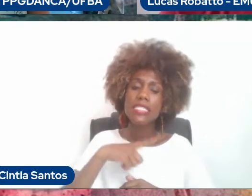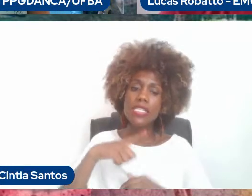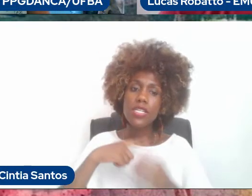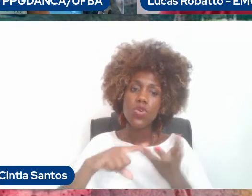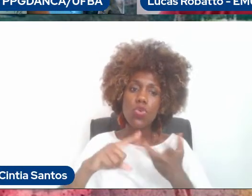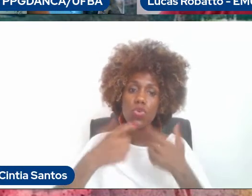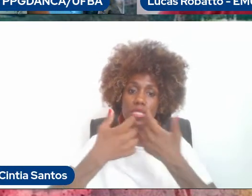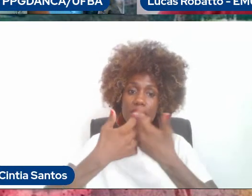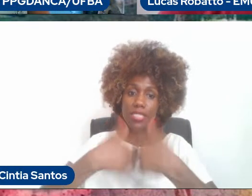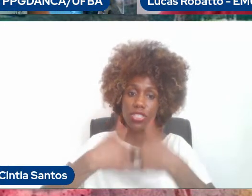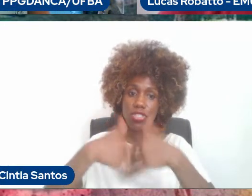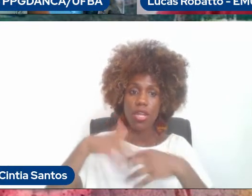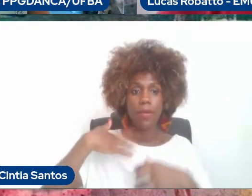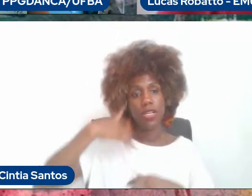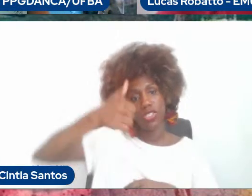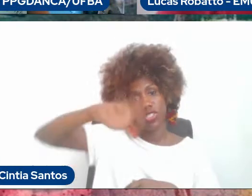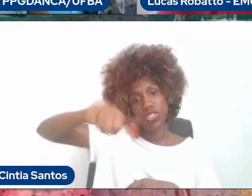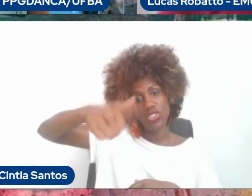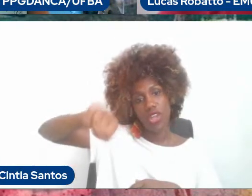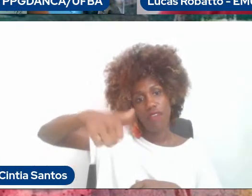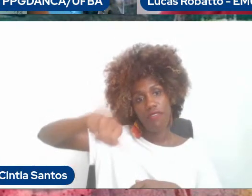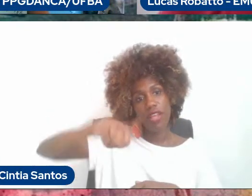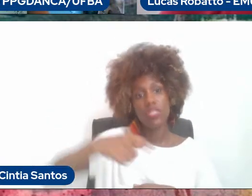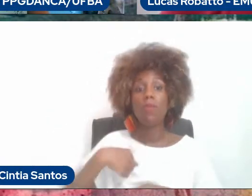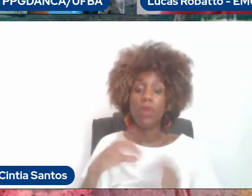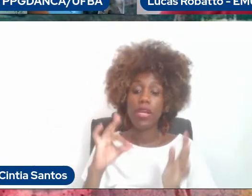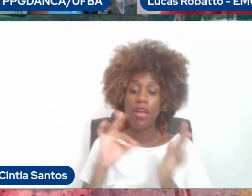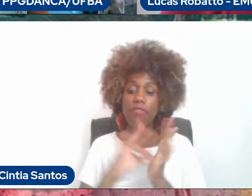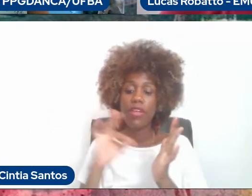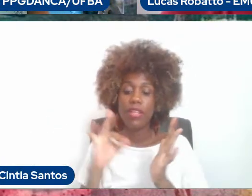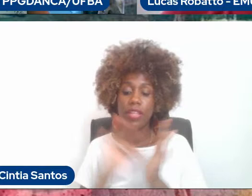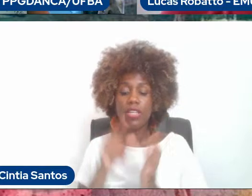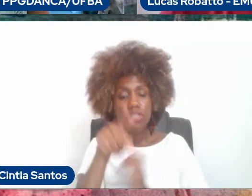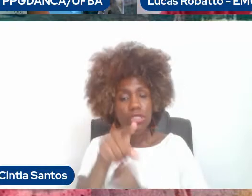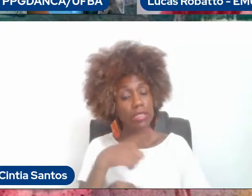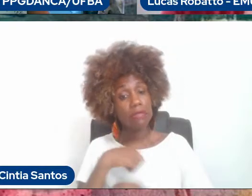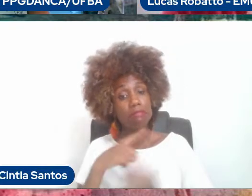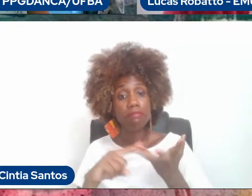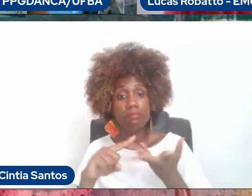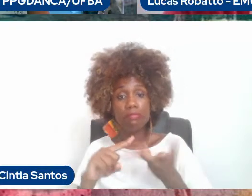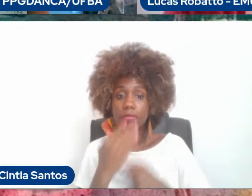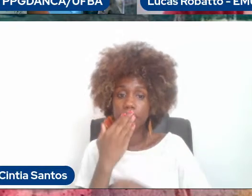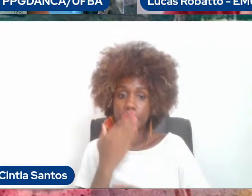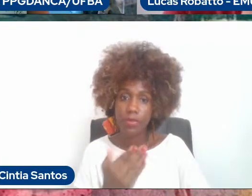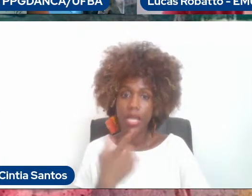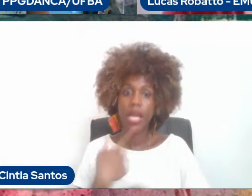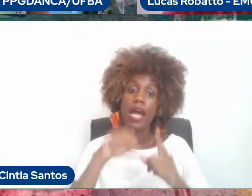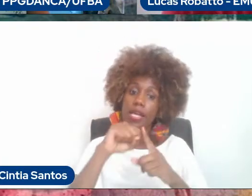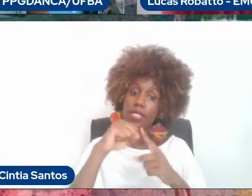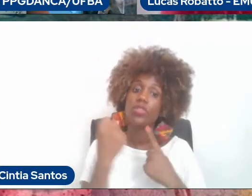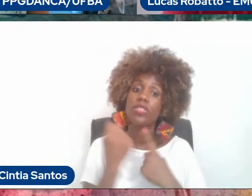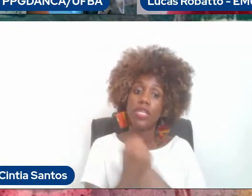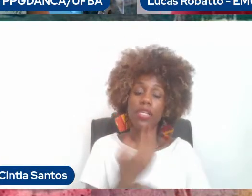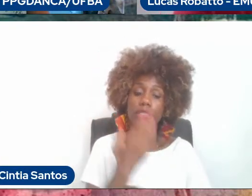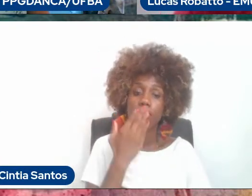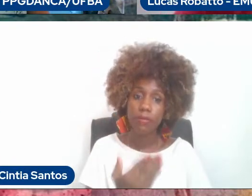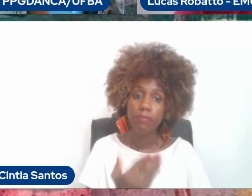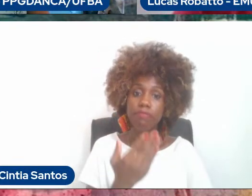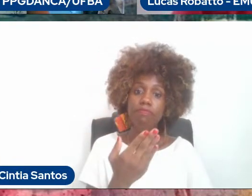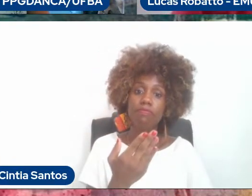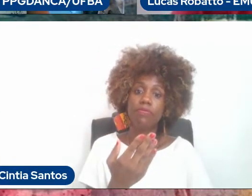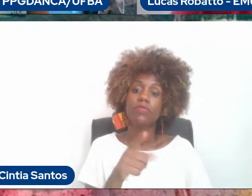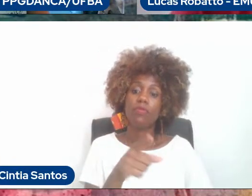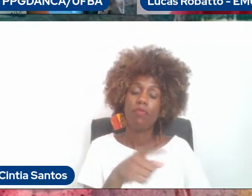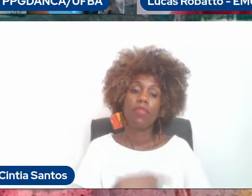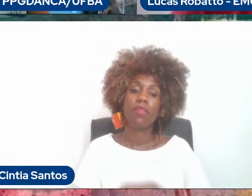avaliação para parâmetros que a realidade tem demandado, que a sociedade demanda da academia. Então,